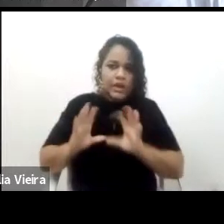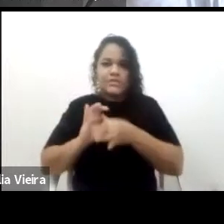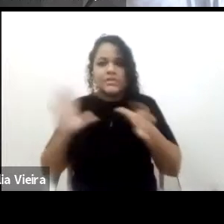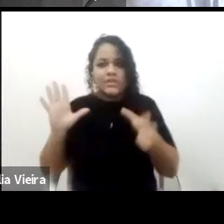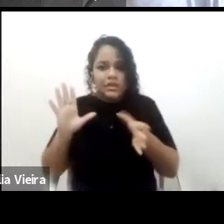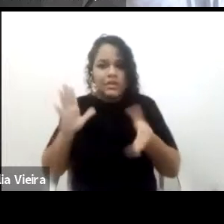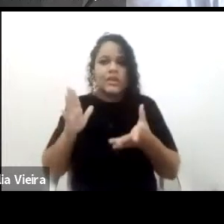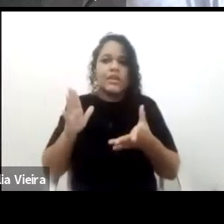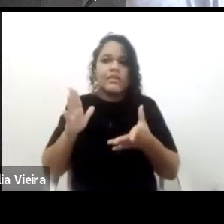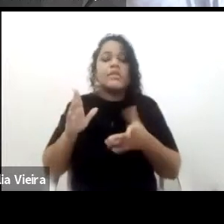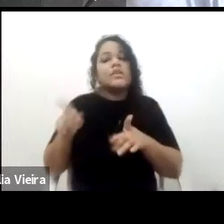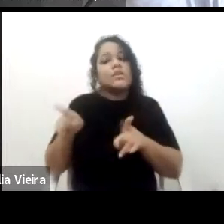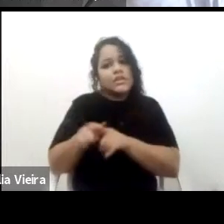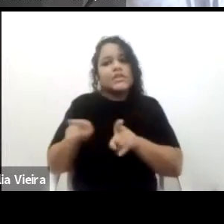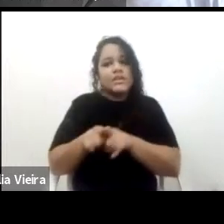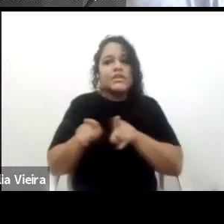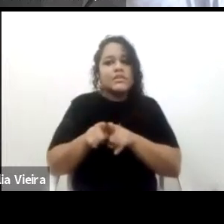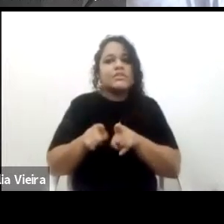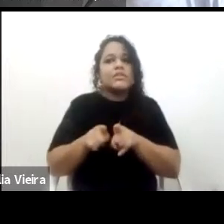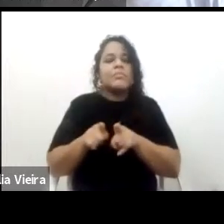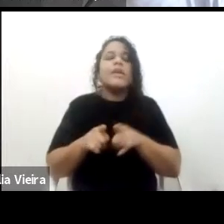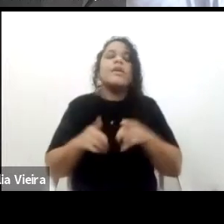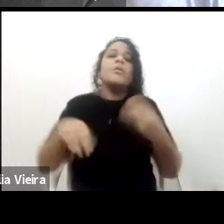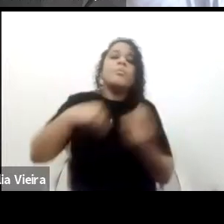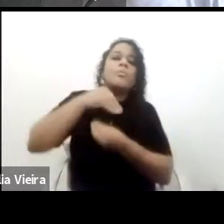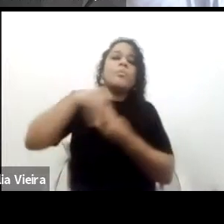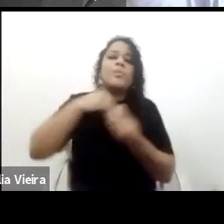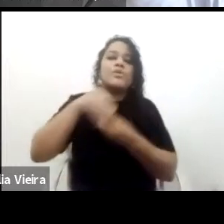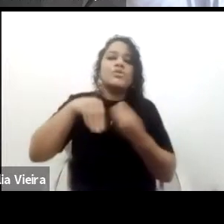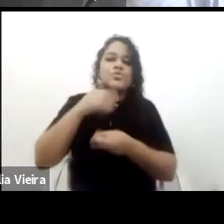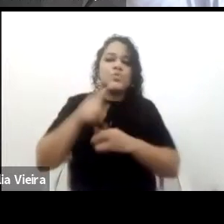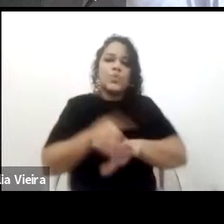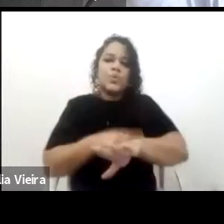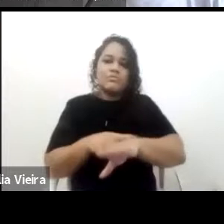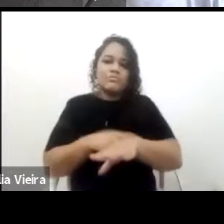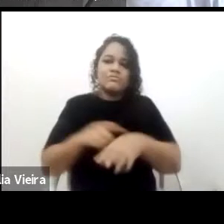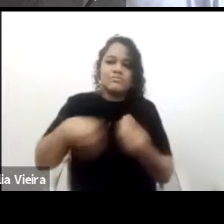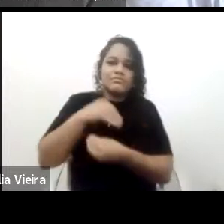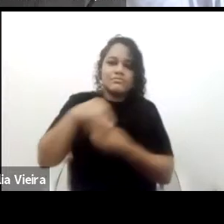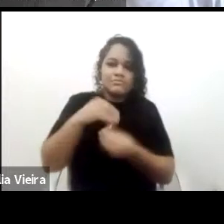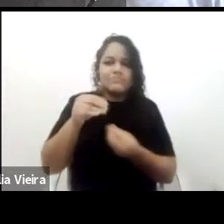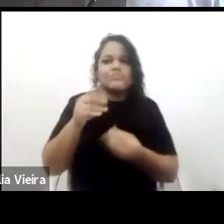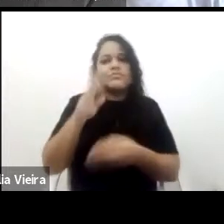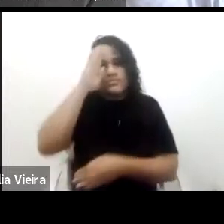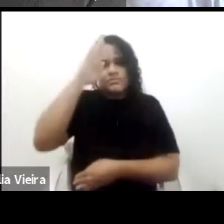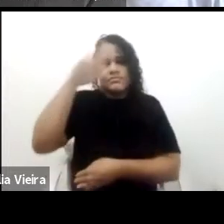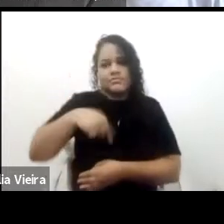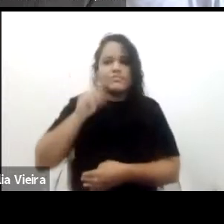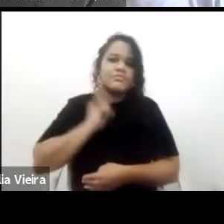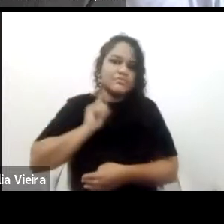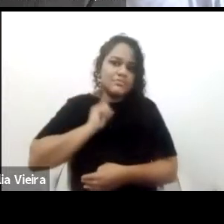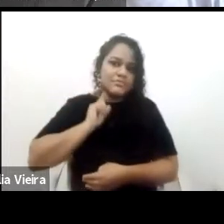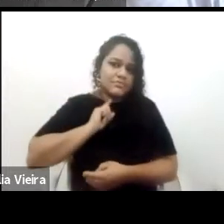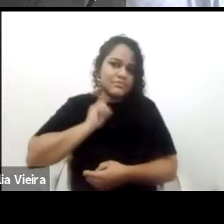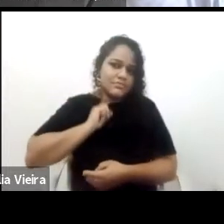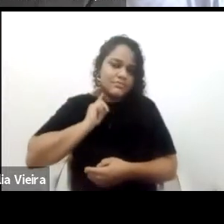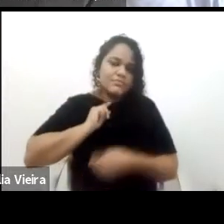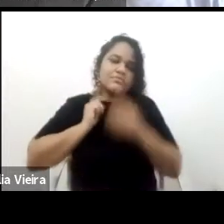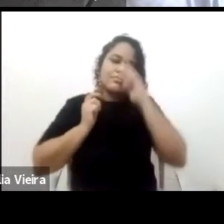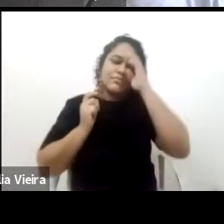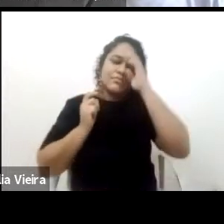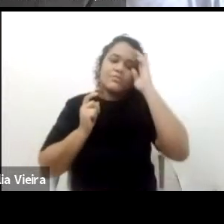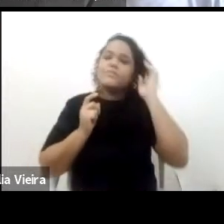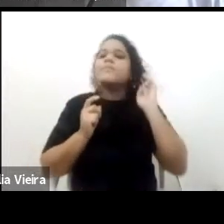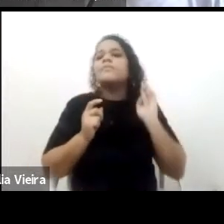também existente nos espaços, principalmente de Minas Gerais. Só estou aqui pensando, existem os estudos da